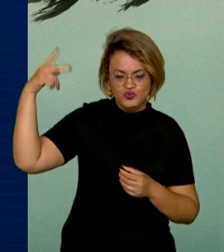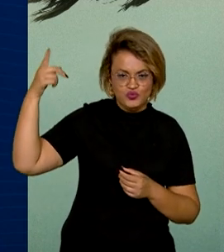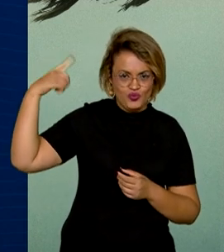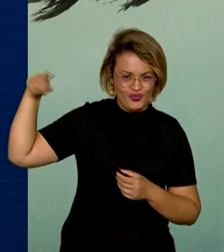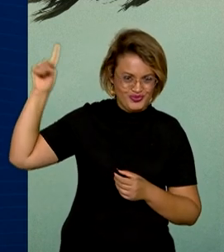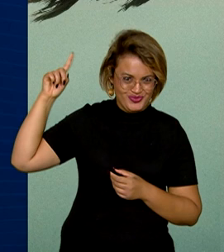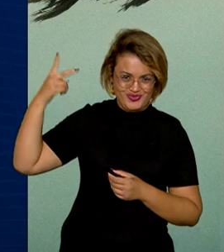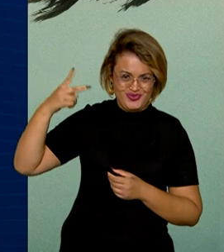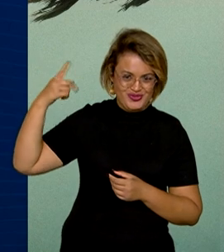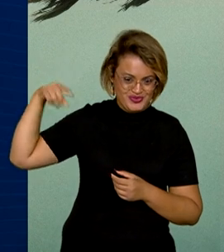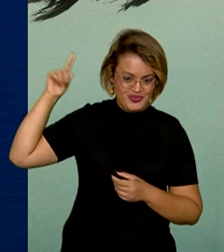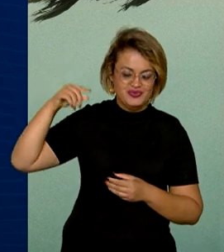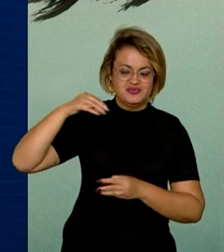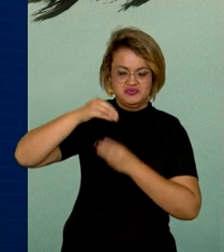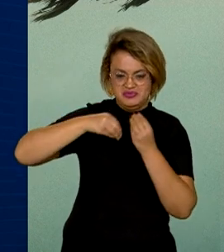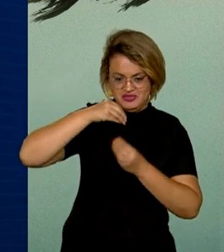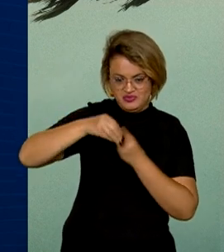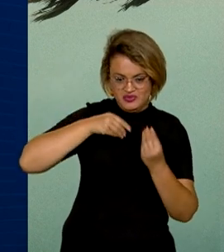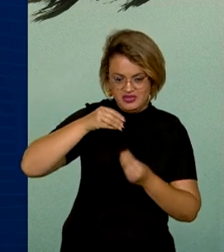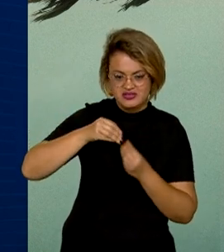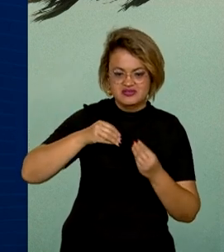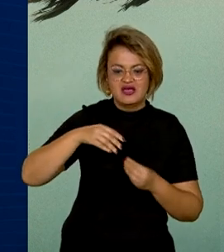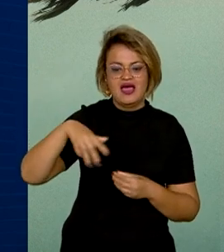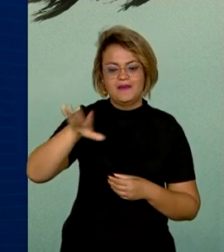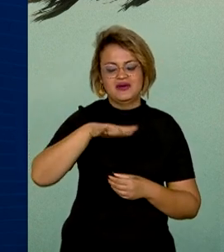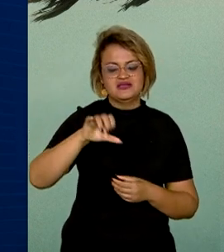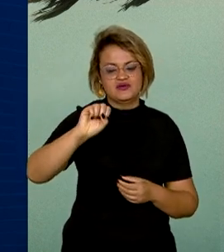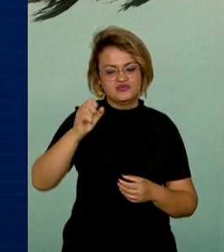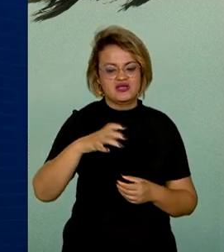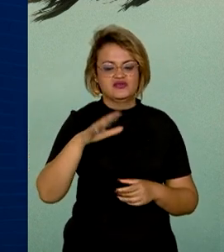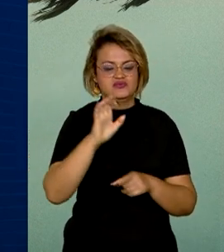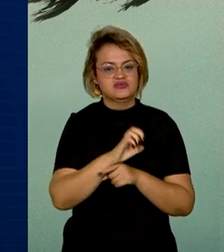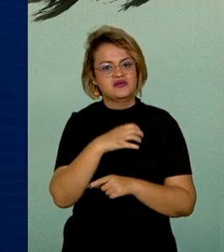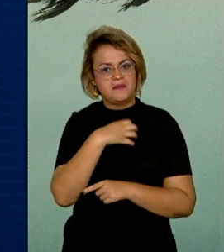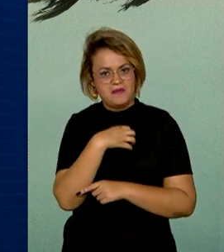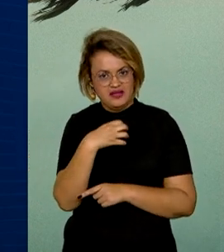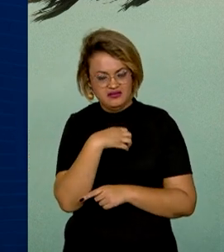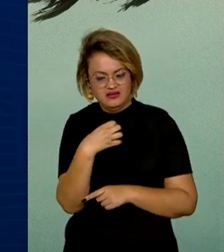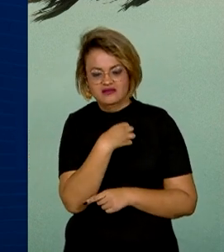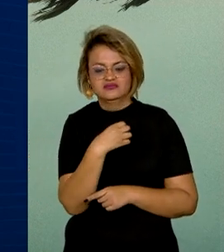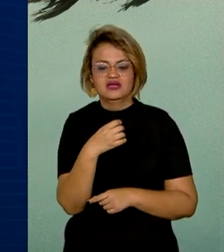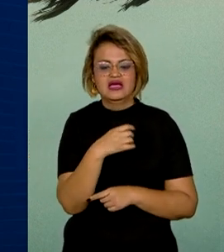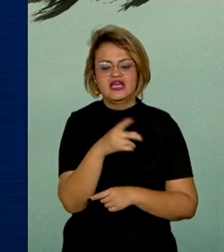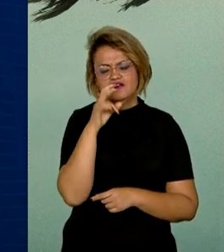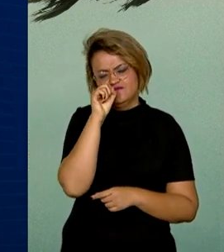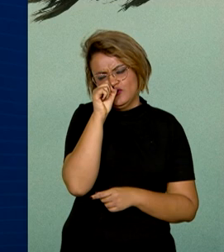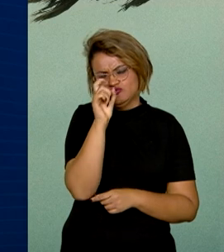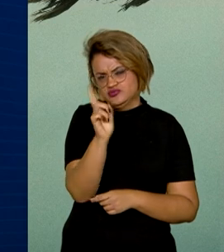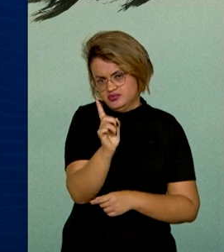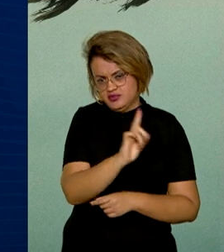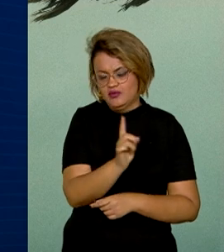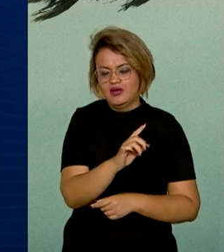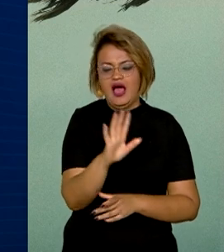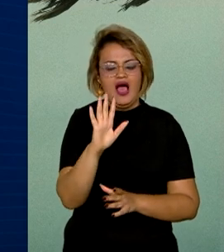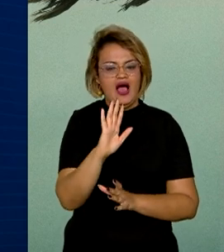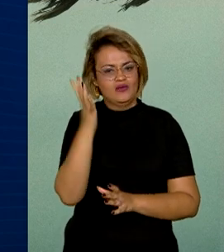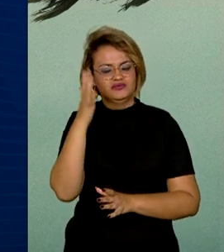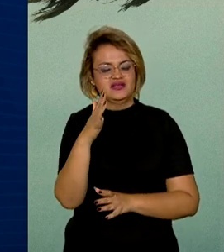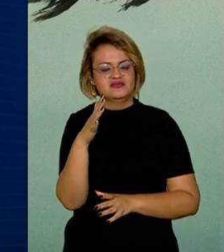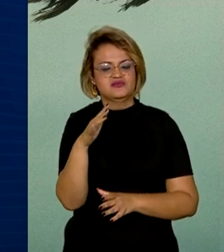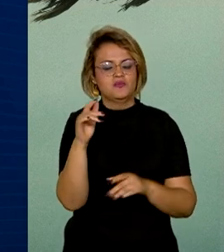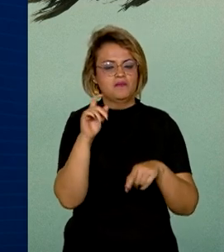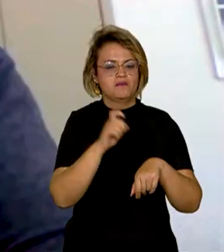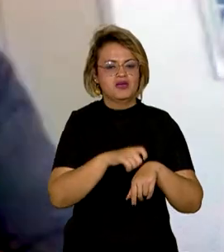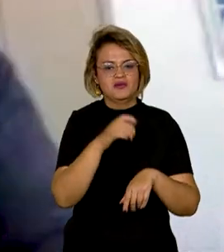do extra-tropical, mais comum no sudeste e na Bahia. São menos intensos e ocorrem na